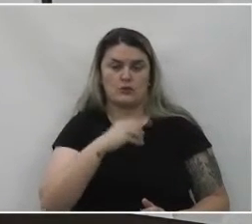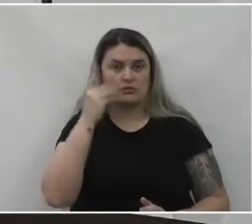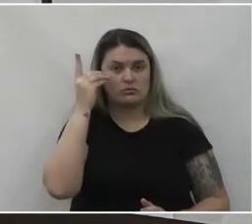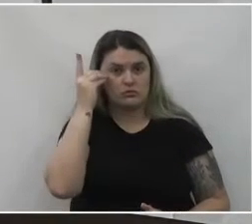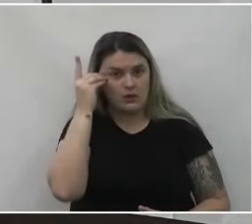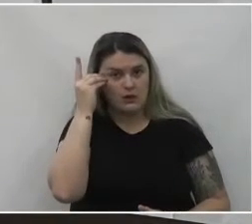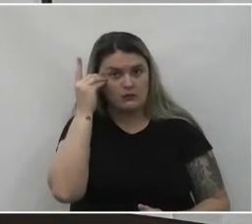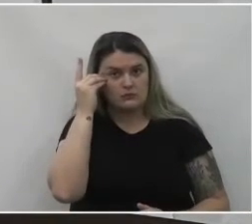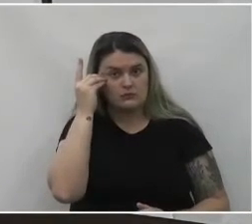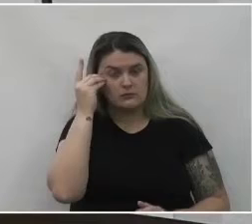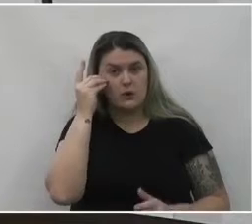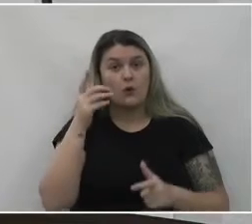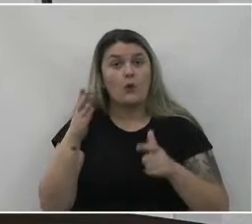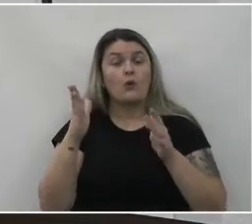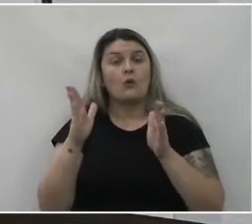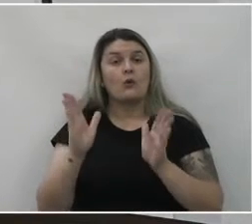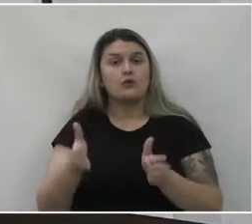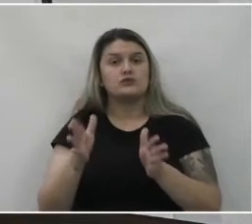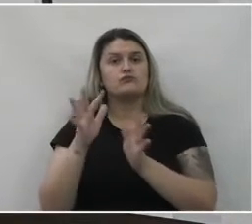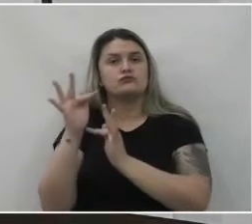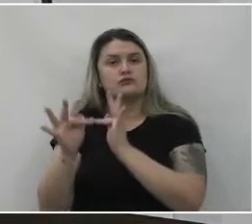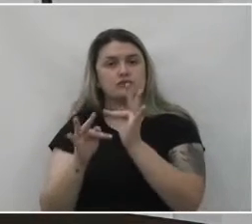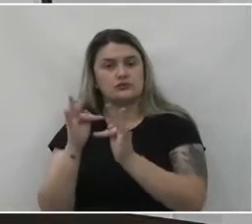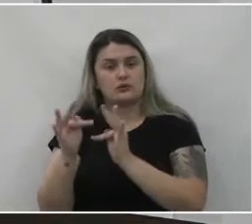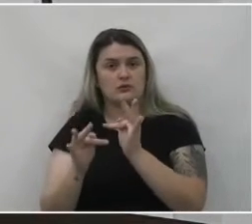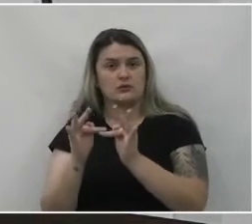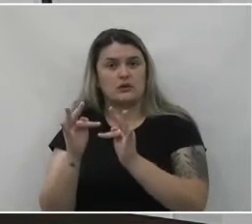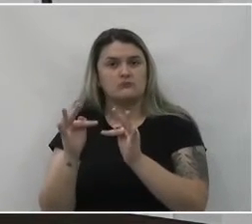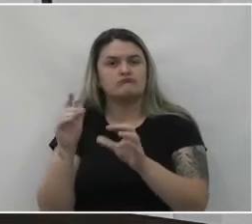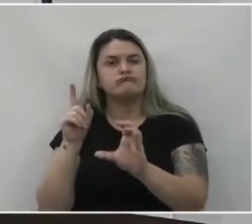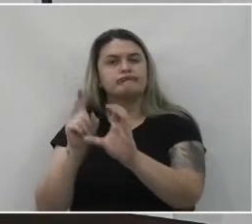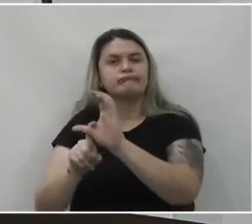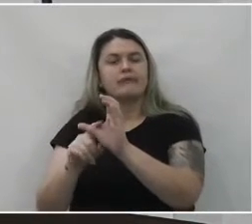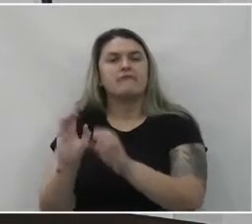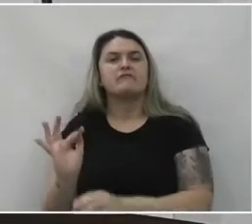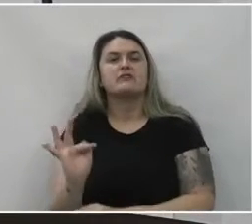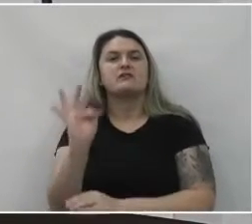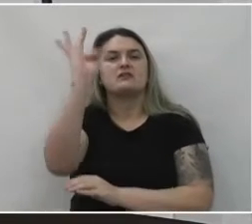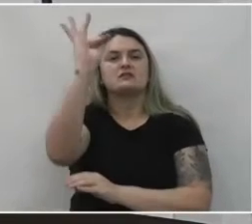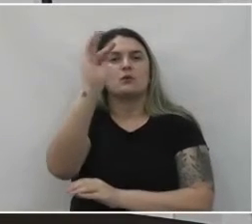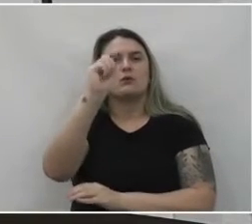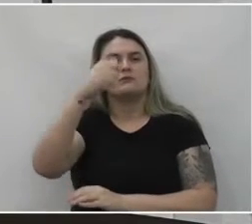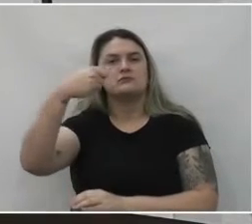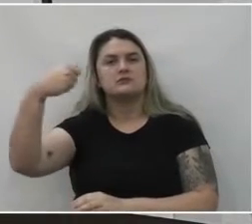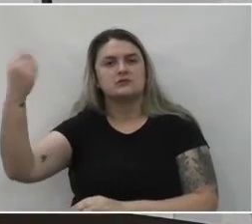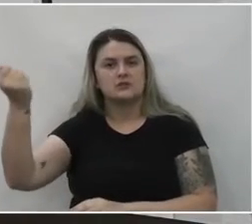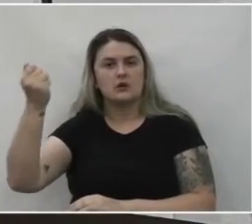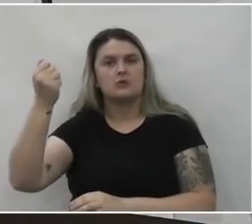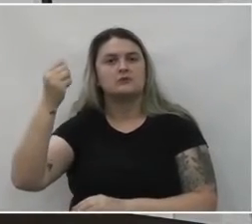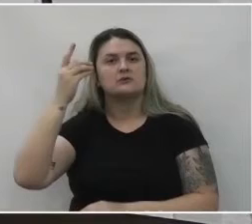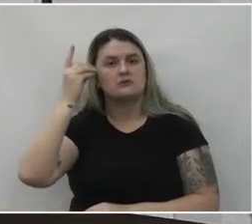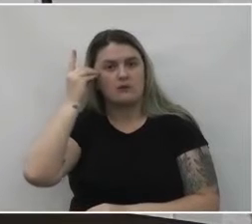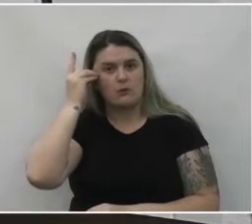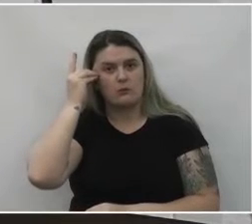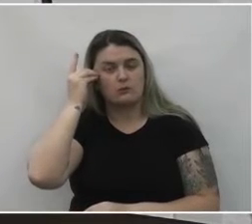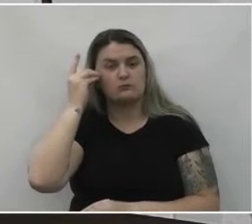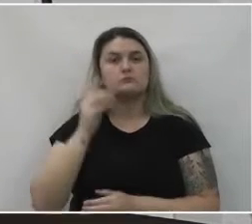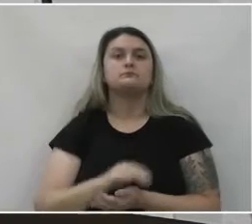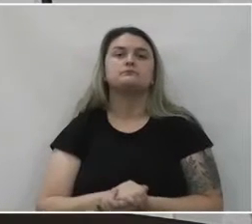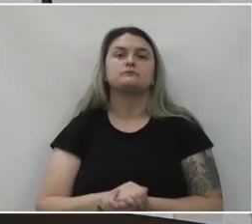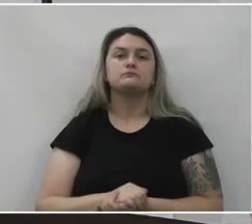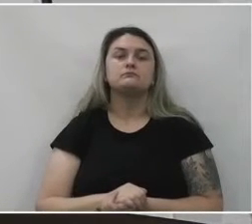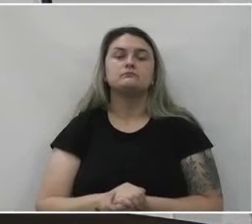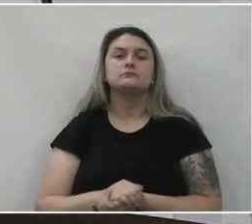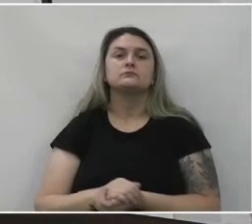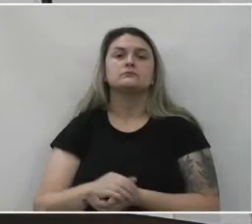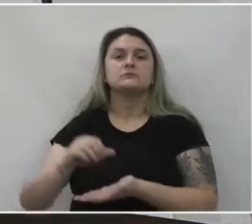está afiliado hoje à Federação Paranaense das Associações com Síndrome de Dal, com